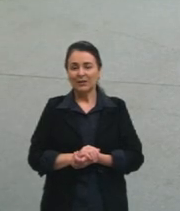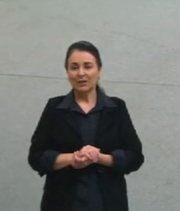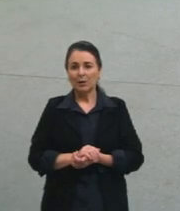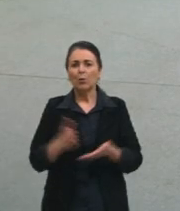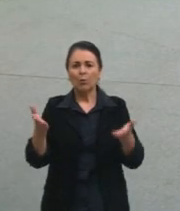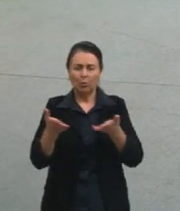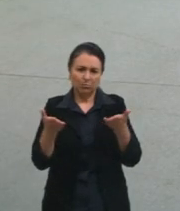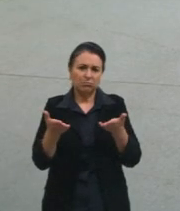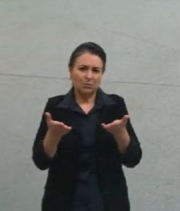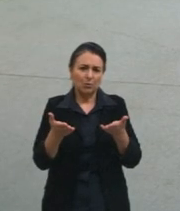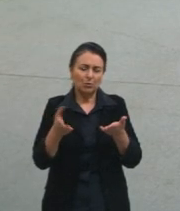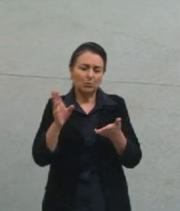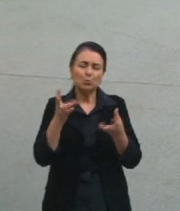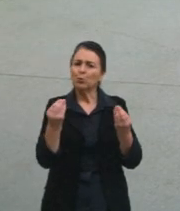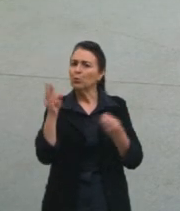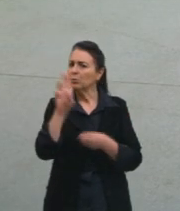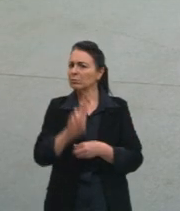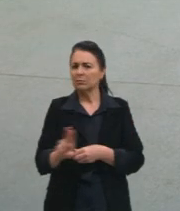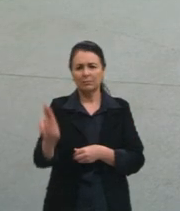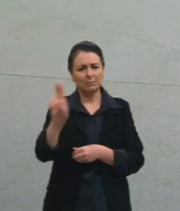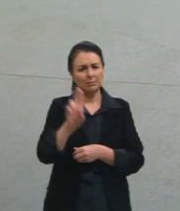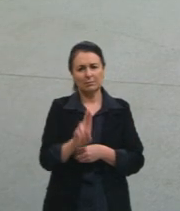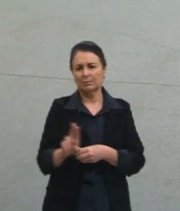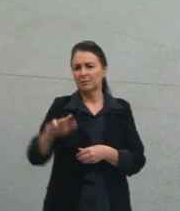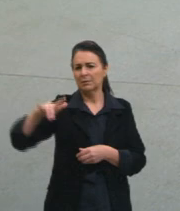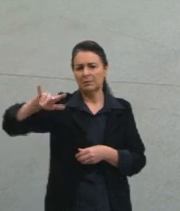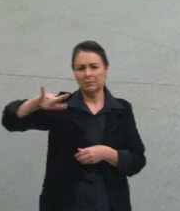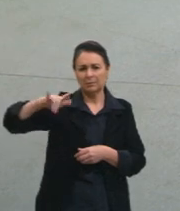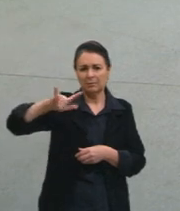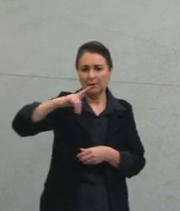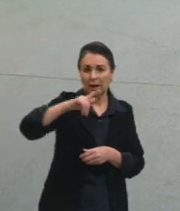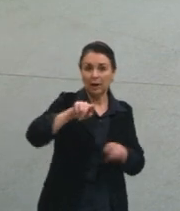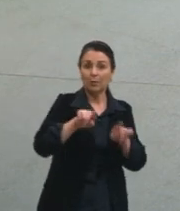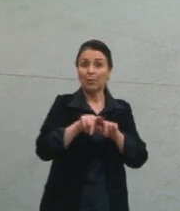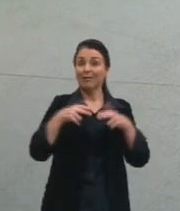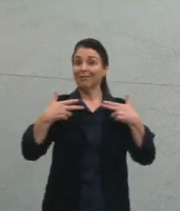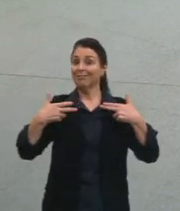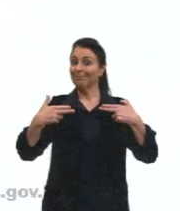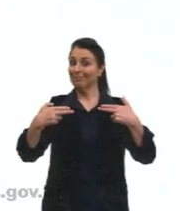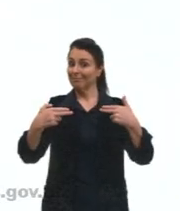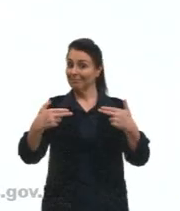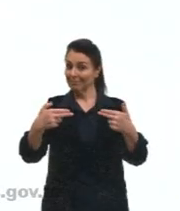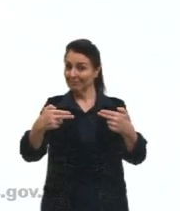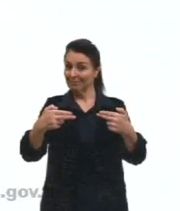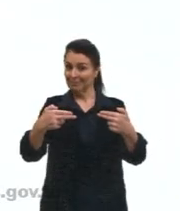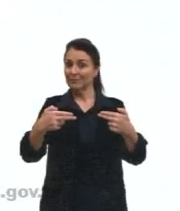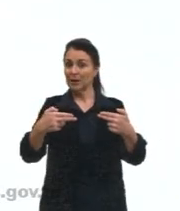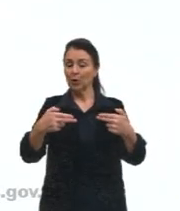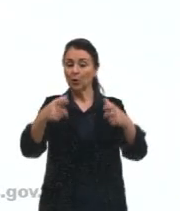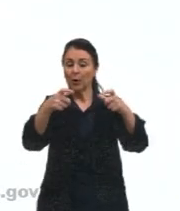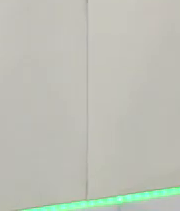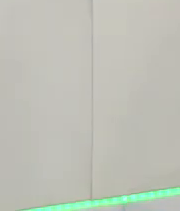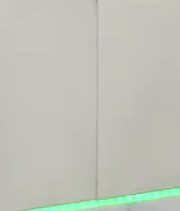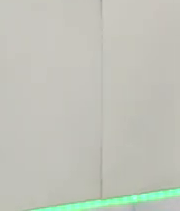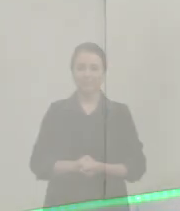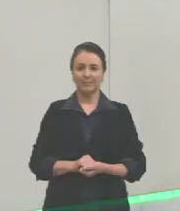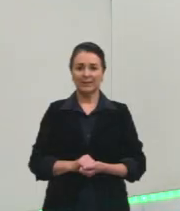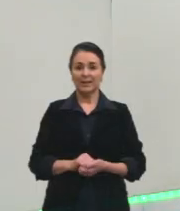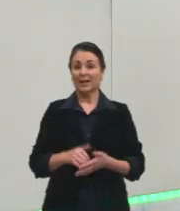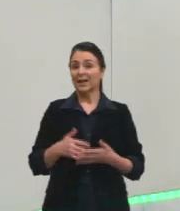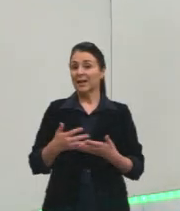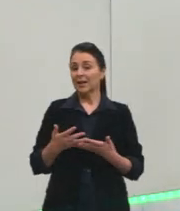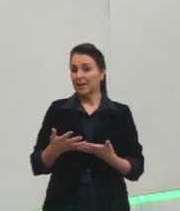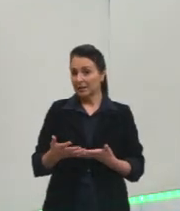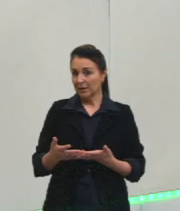hoje em dia, então, ele está sendo utilizado muito em combate, áreas de combate, áreas de risco, por exemplo, como eu falei para vocês. Então, tá,